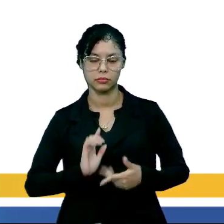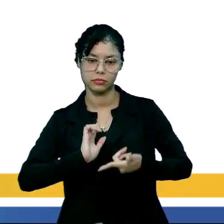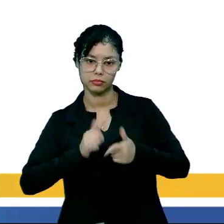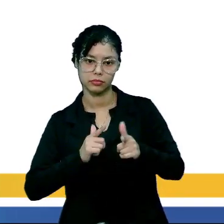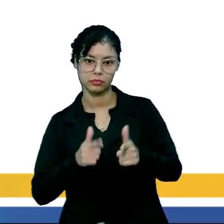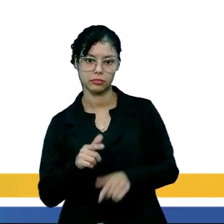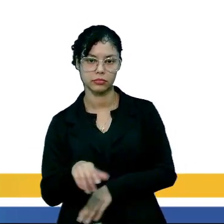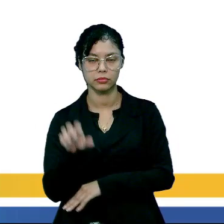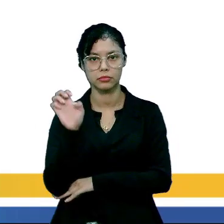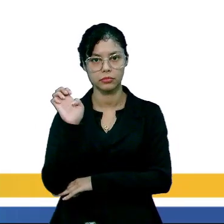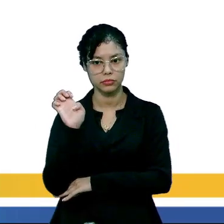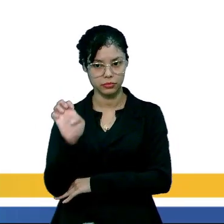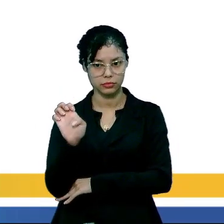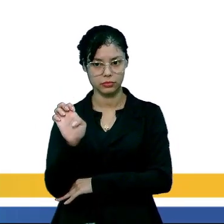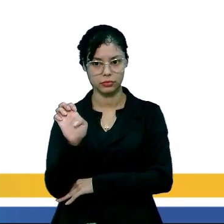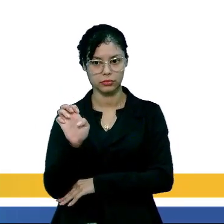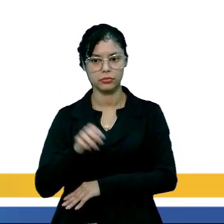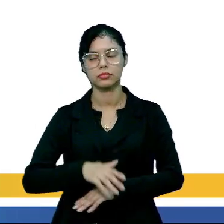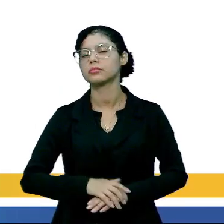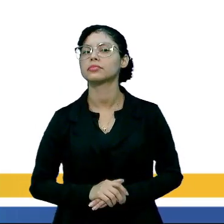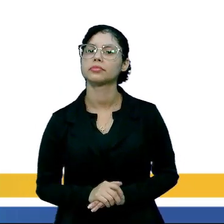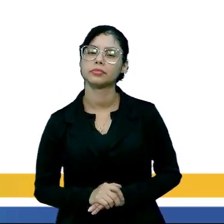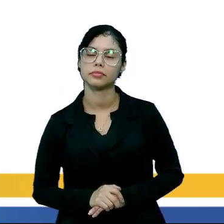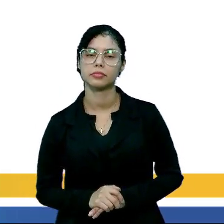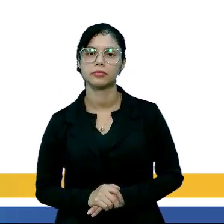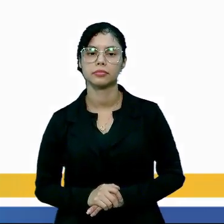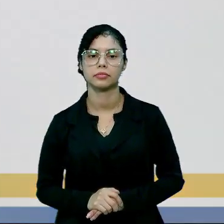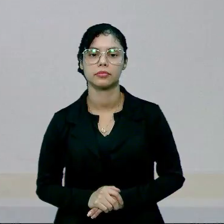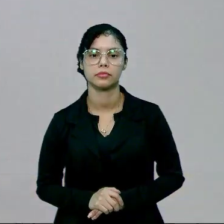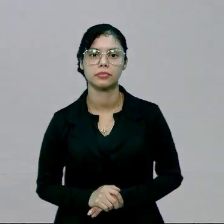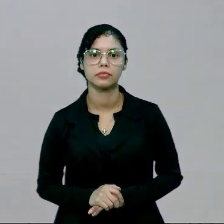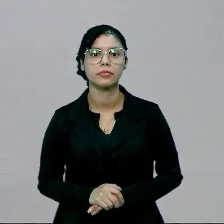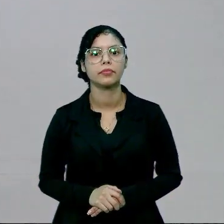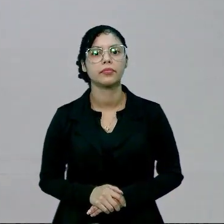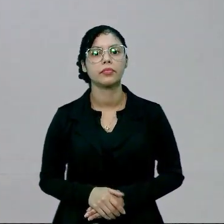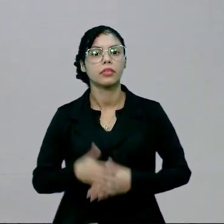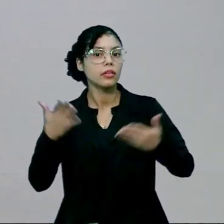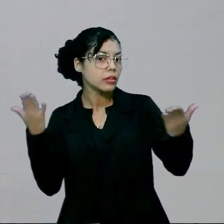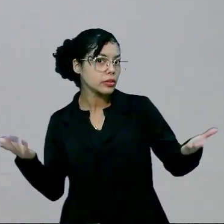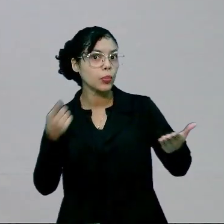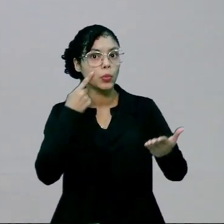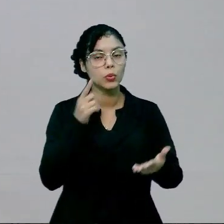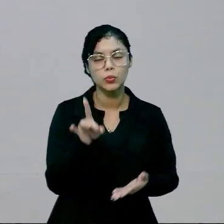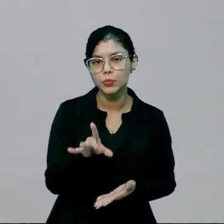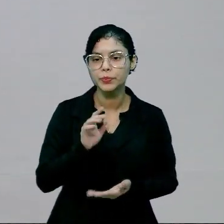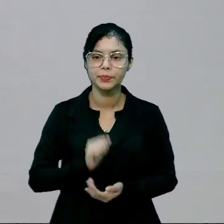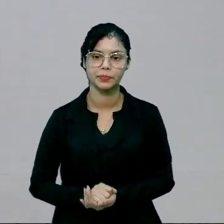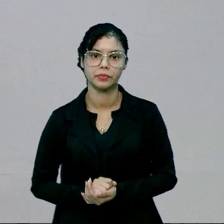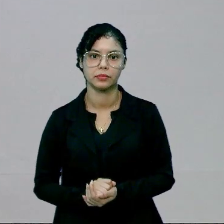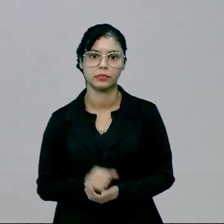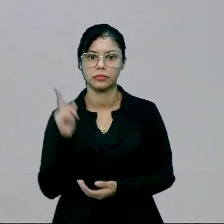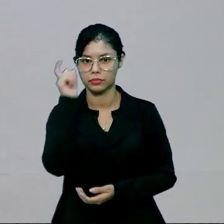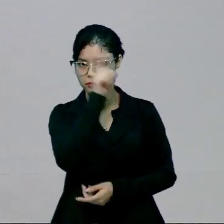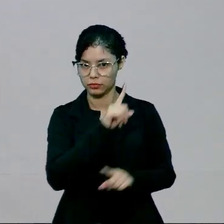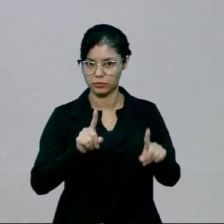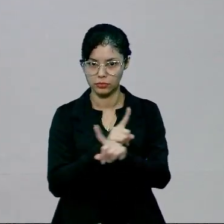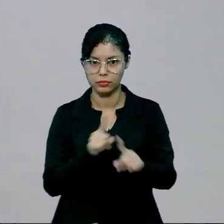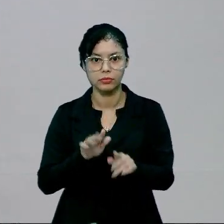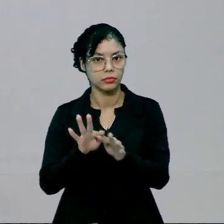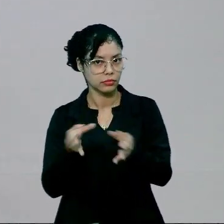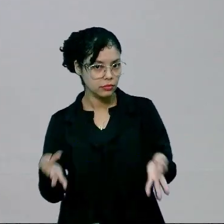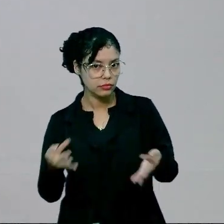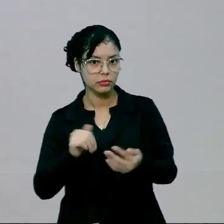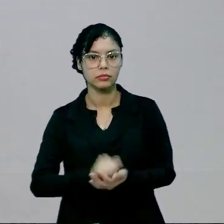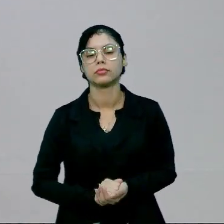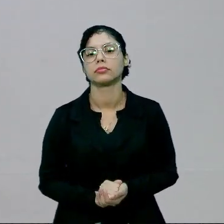Portanto, a nossa alternativa correta aí é a letra E. Então, olha só, pessoal. Não é tão difícil, ela é